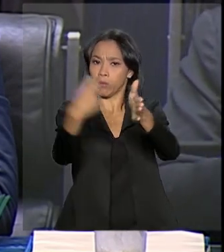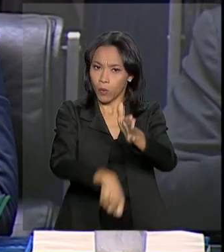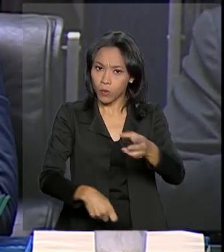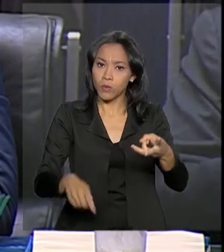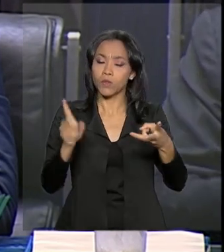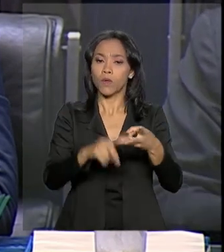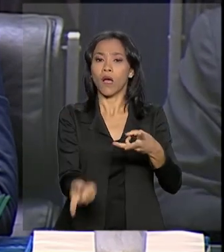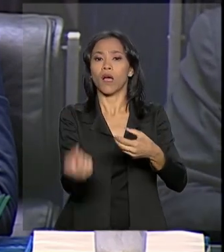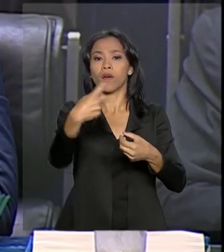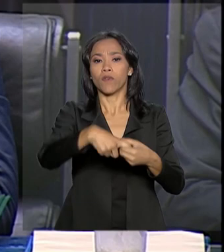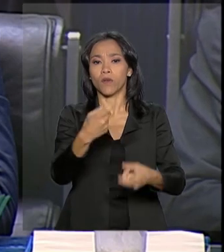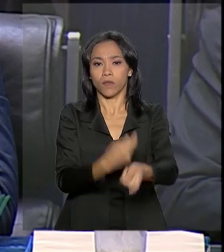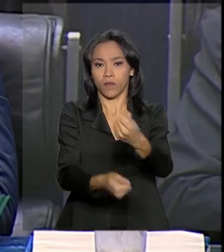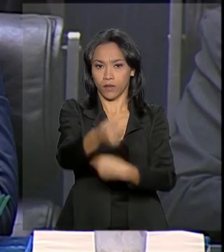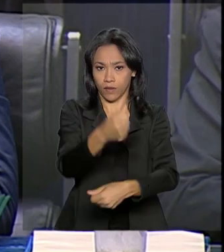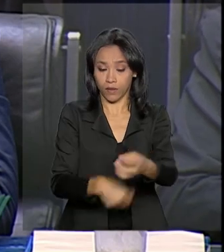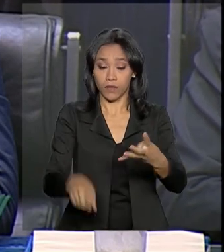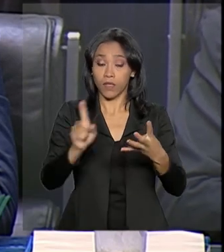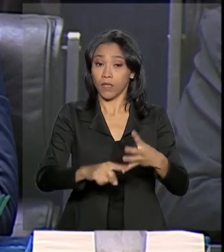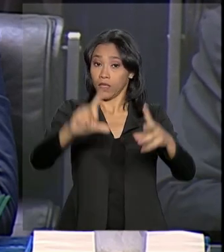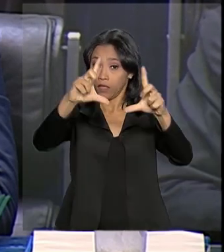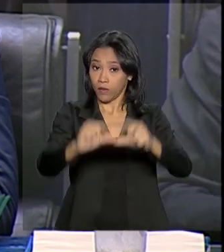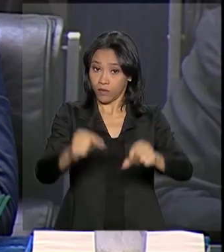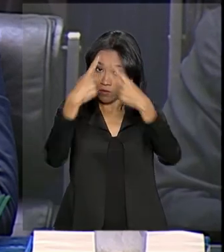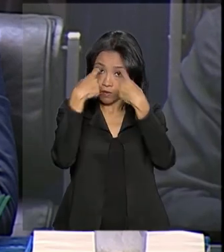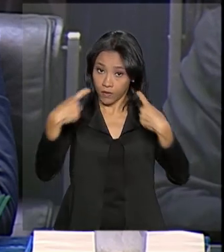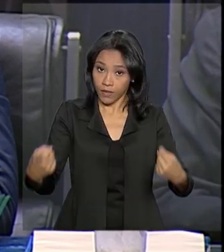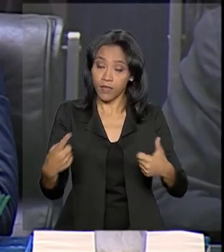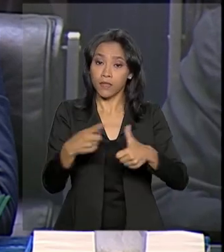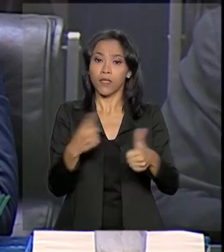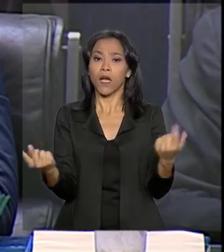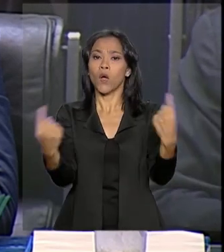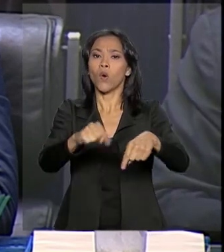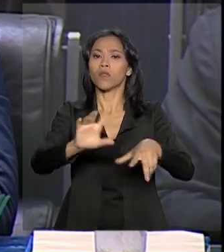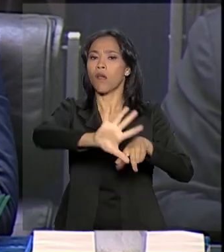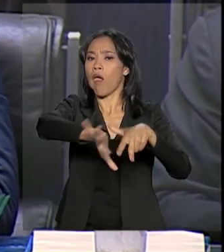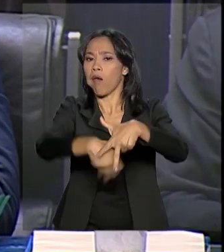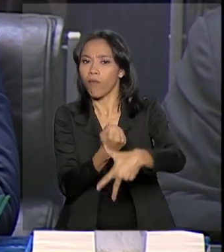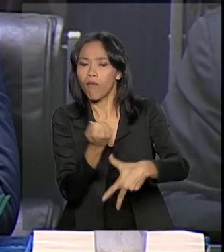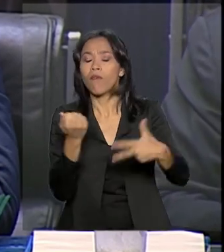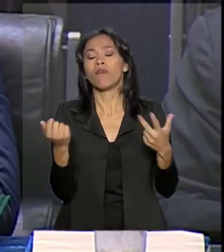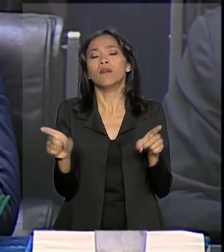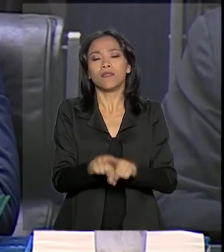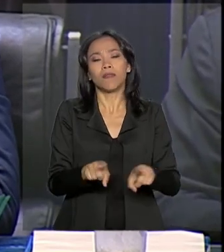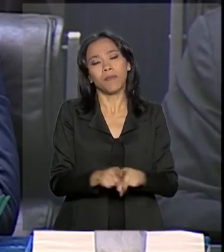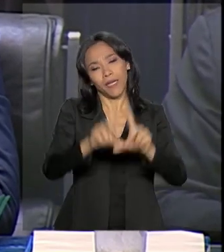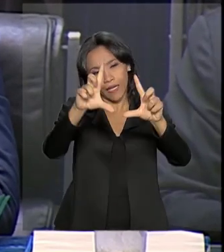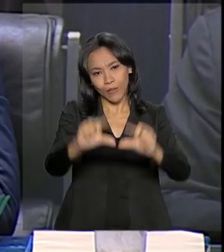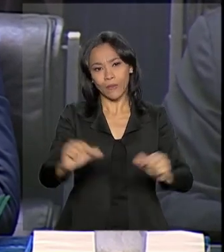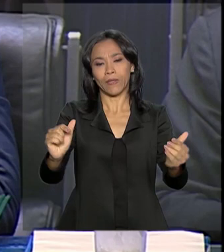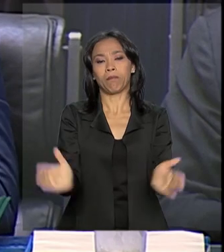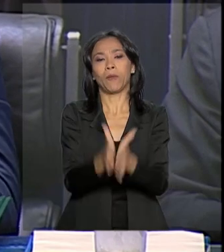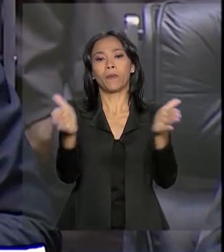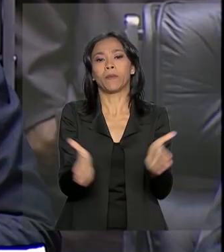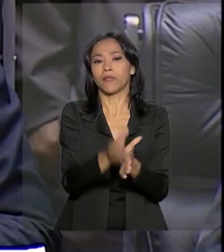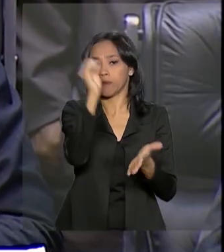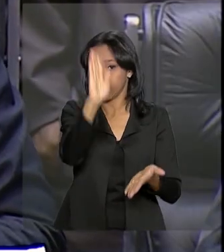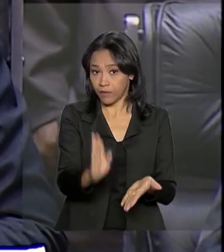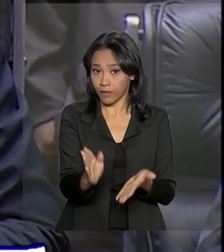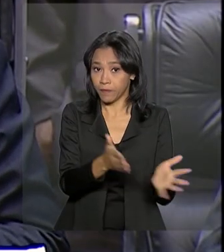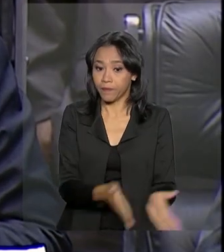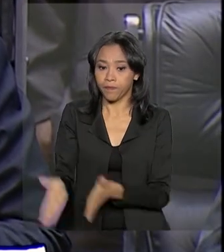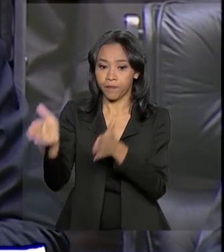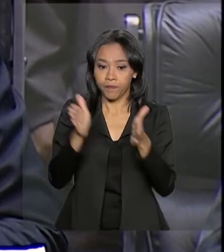crescimento econômico, a redução da violência, o combate à corrupção e a redução da pobreza no nosso país. O